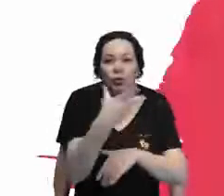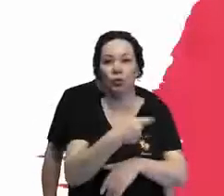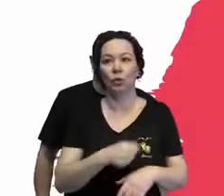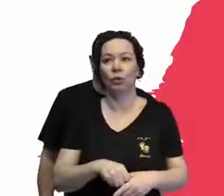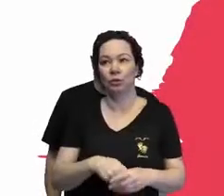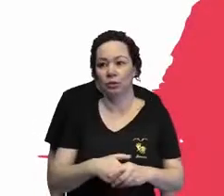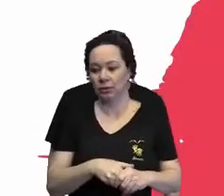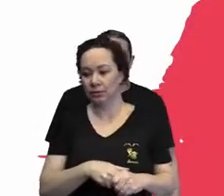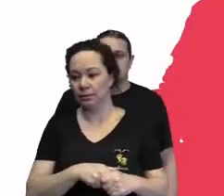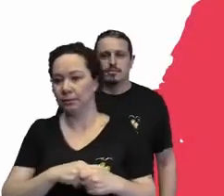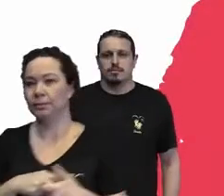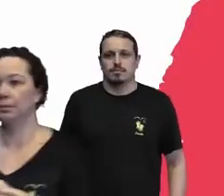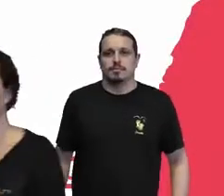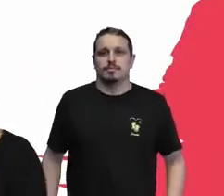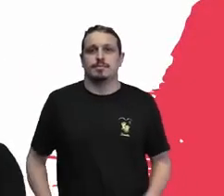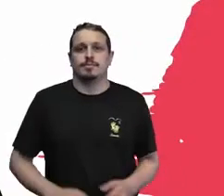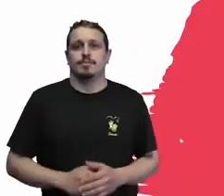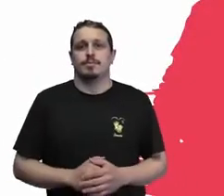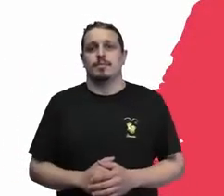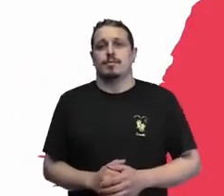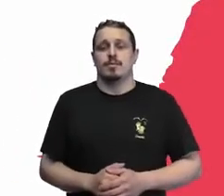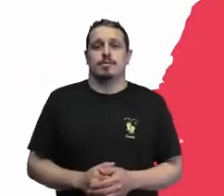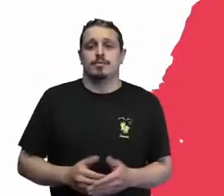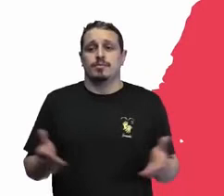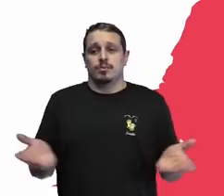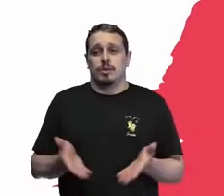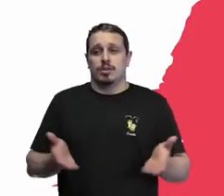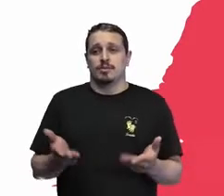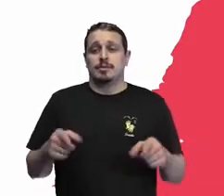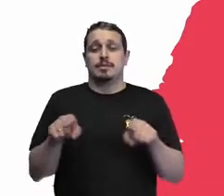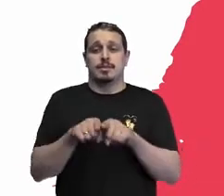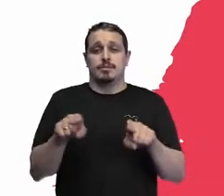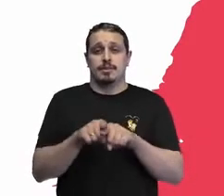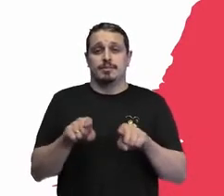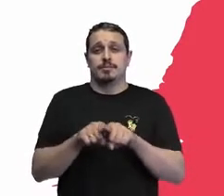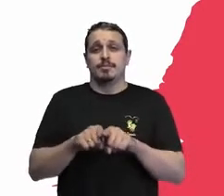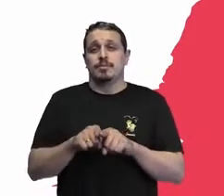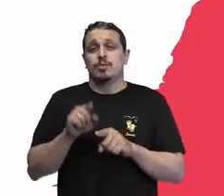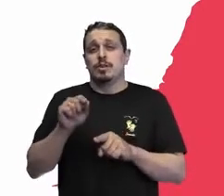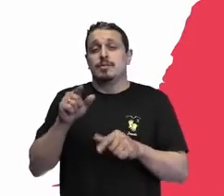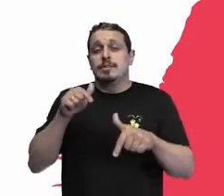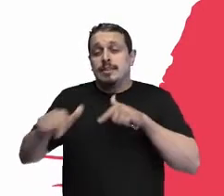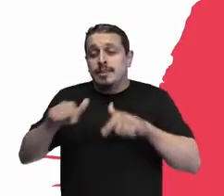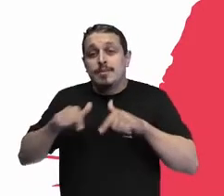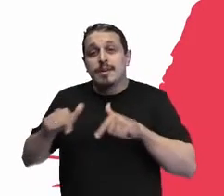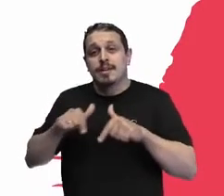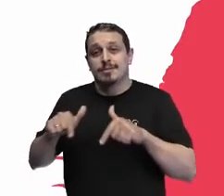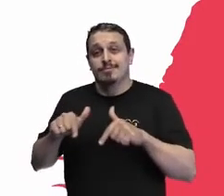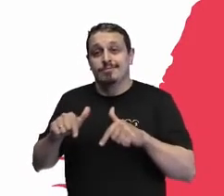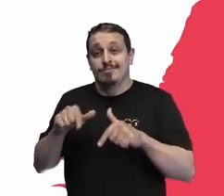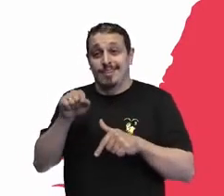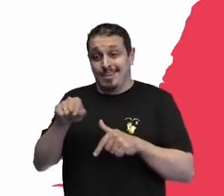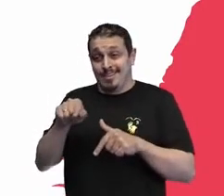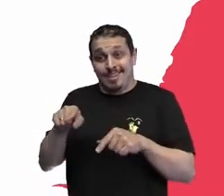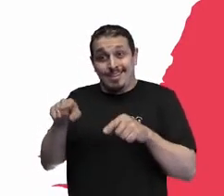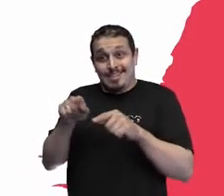algum momento da vida, de o que vai acontecer, onde é que essas pessoas vão trabalhar, como é que eles vão se capacitar.